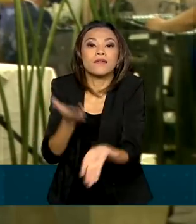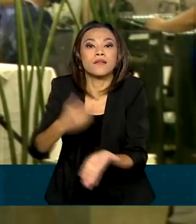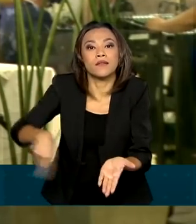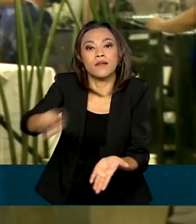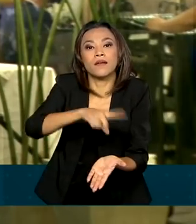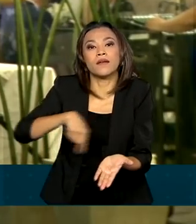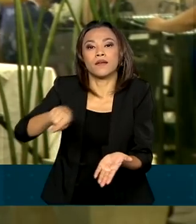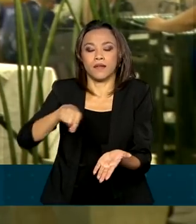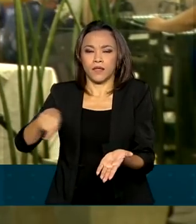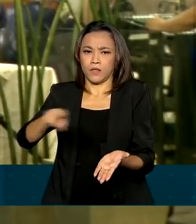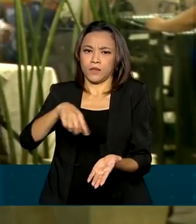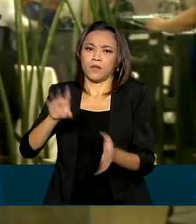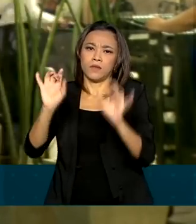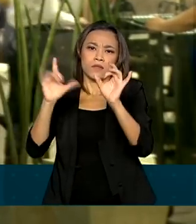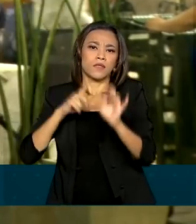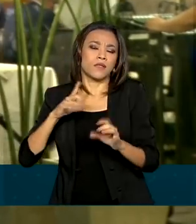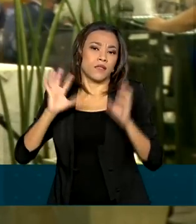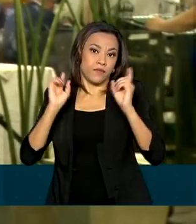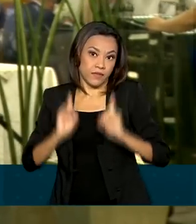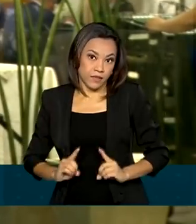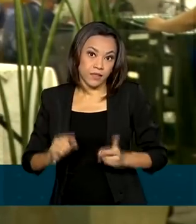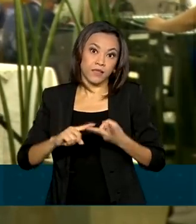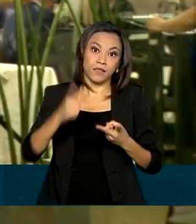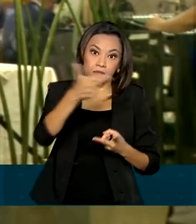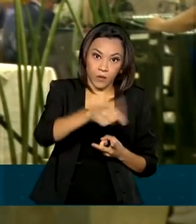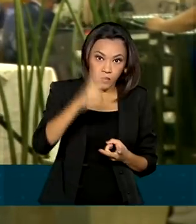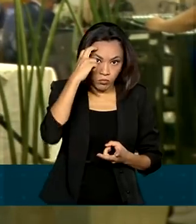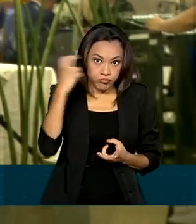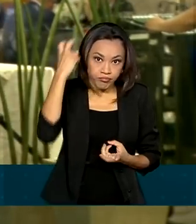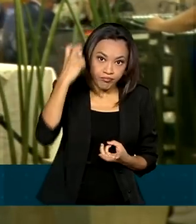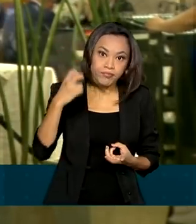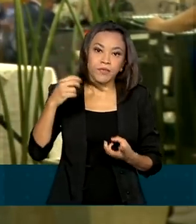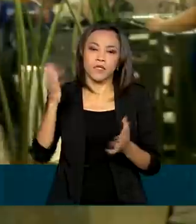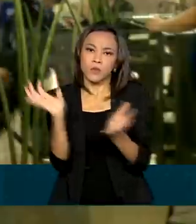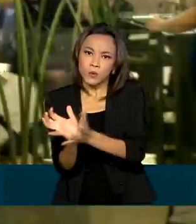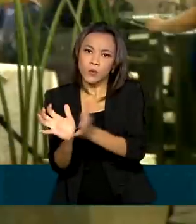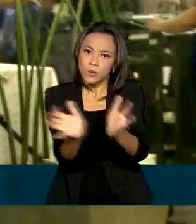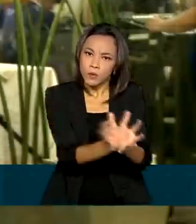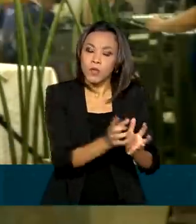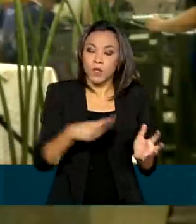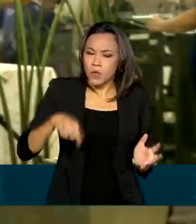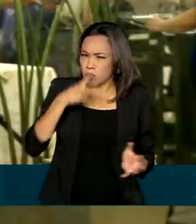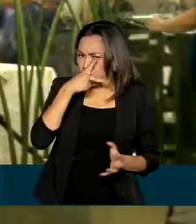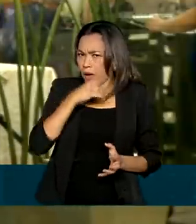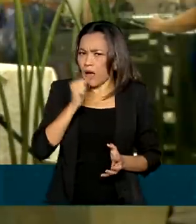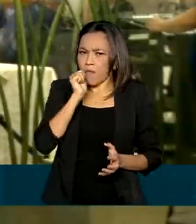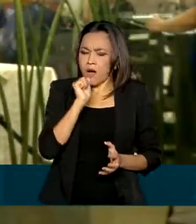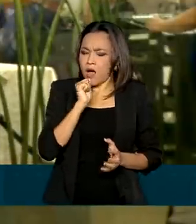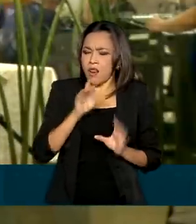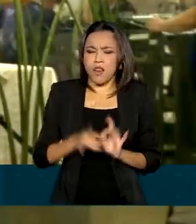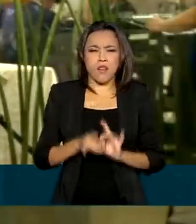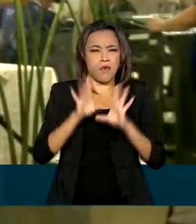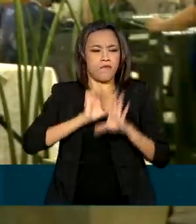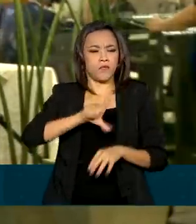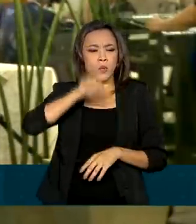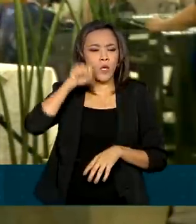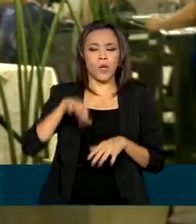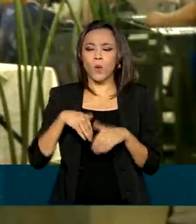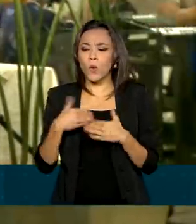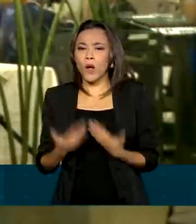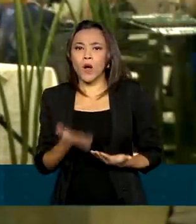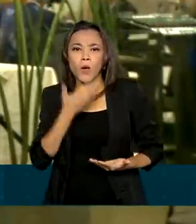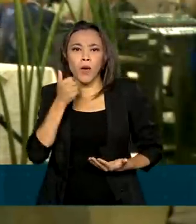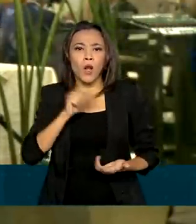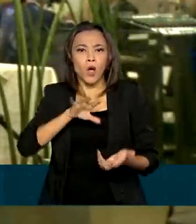transtornos globais do desenvolvimento ou altas habilidades. Ele disse que os pais têm a liberdade de escolher qual a alternativa